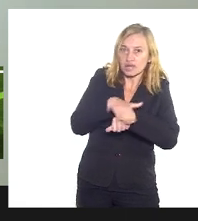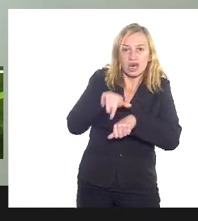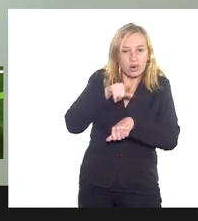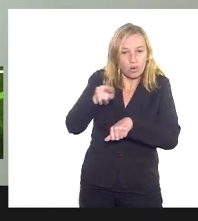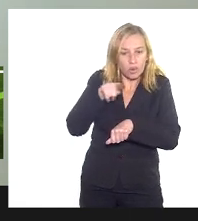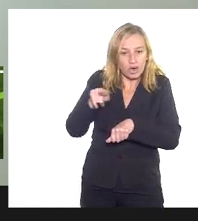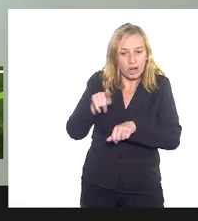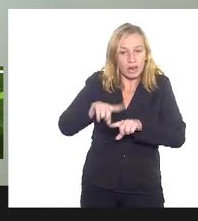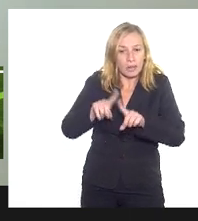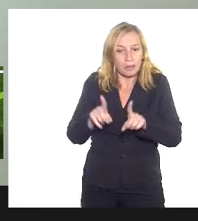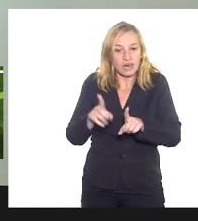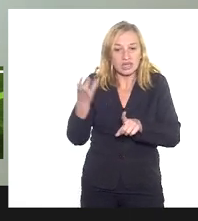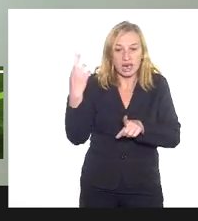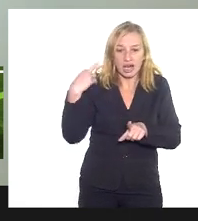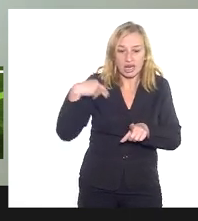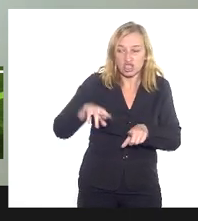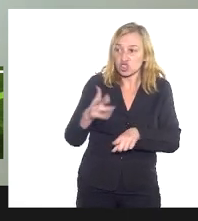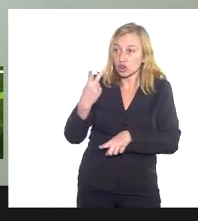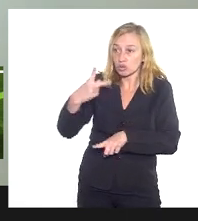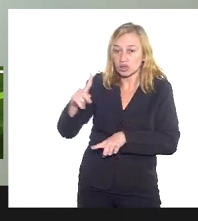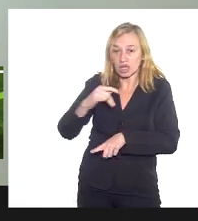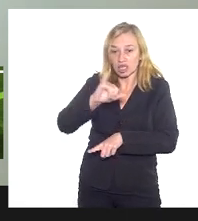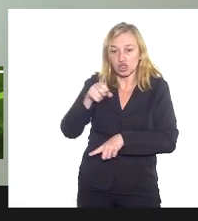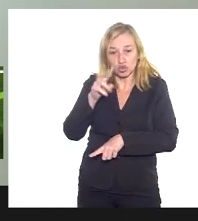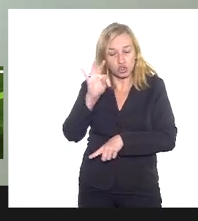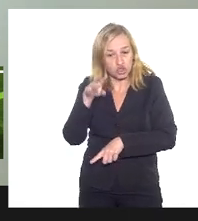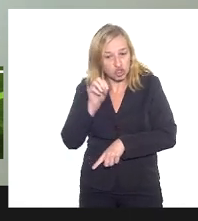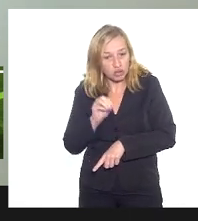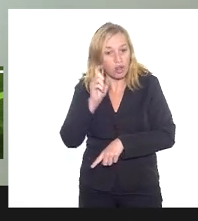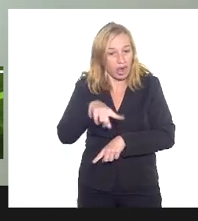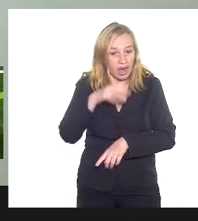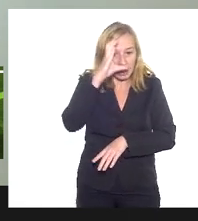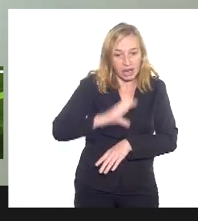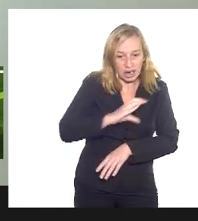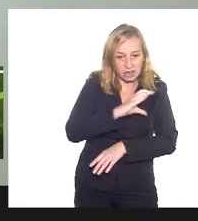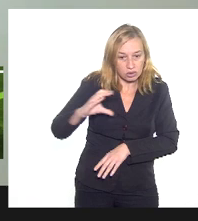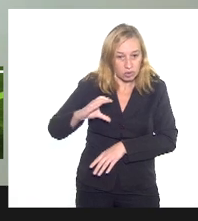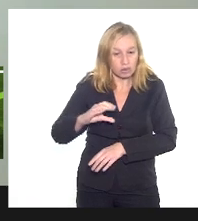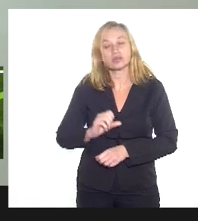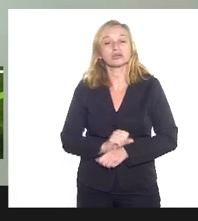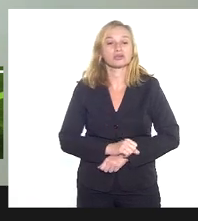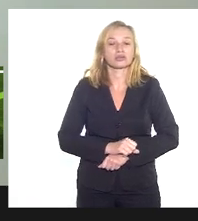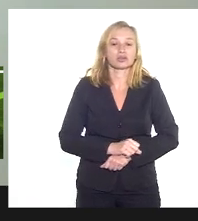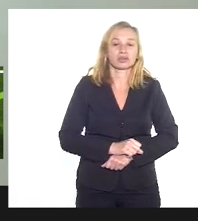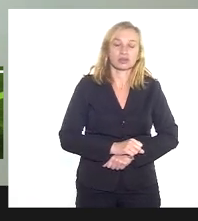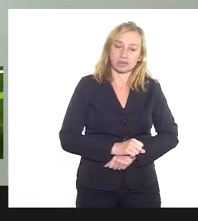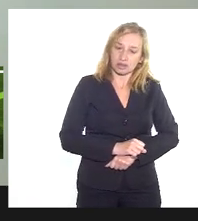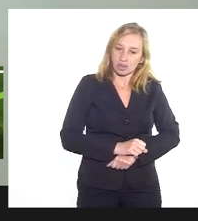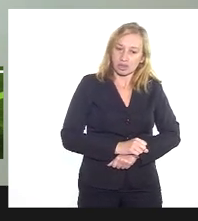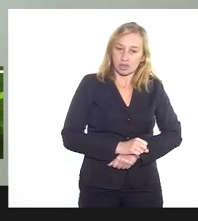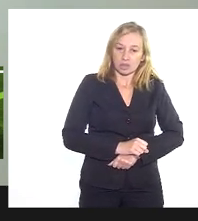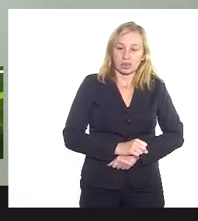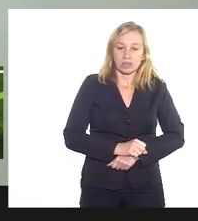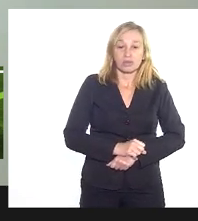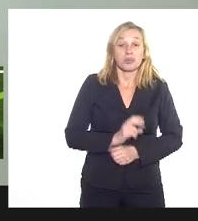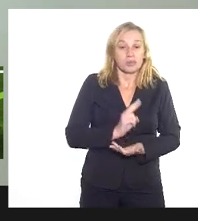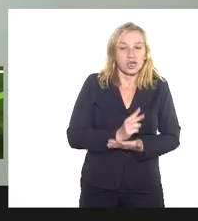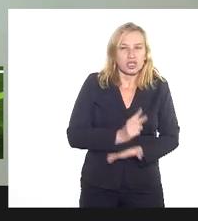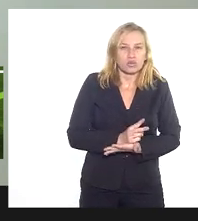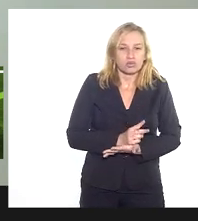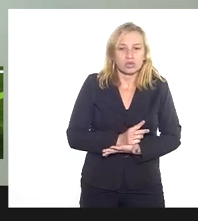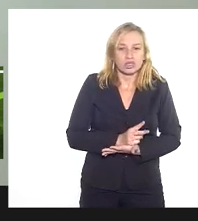Mas a religião do Justino é católica. O Justino é bem ponderante com relação a essas questões. Só para... Apesar dele